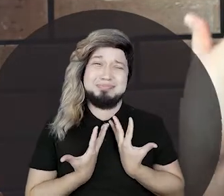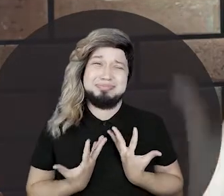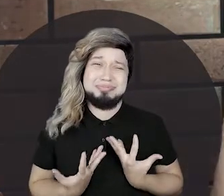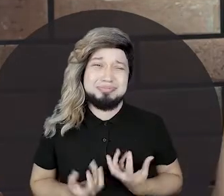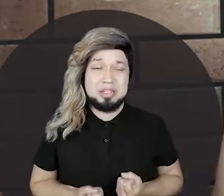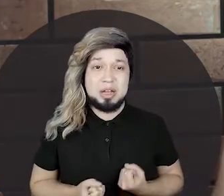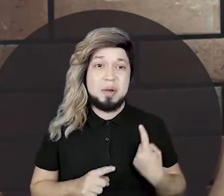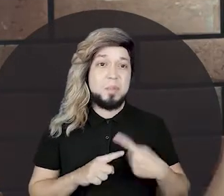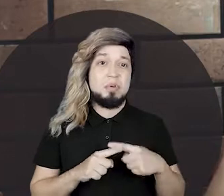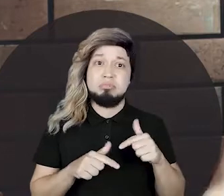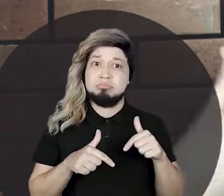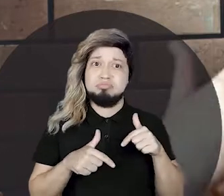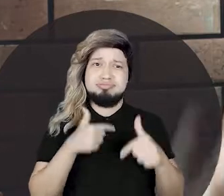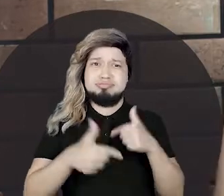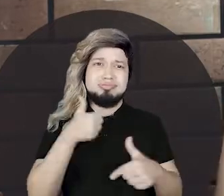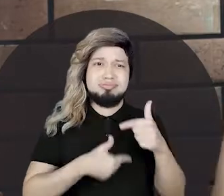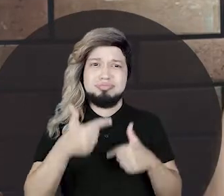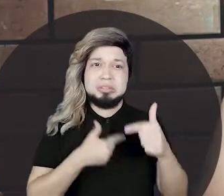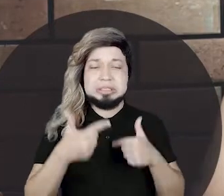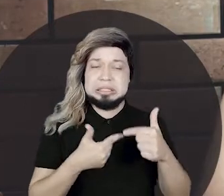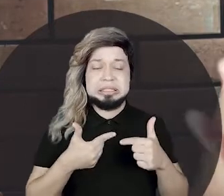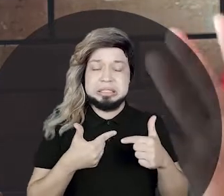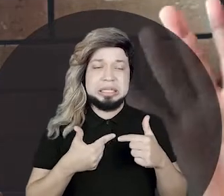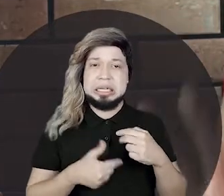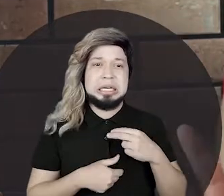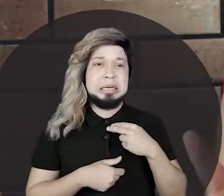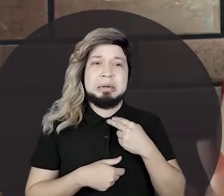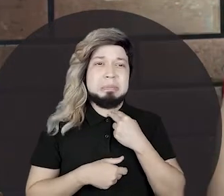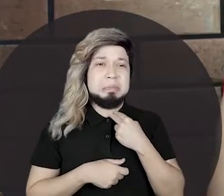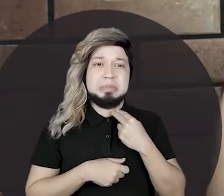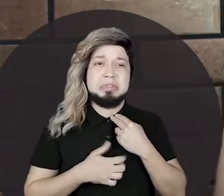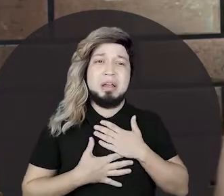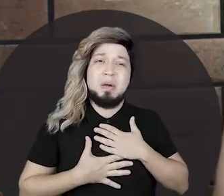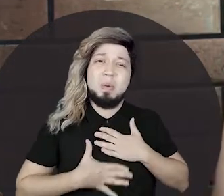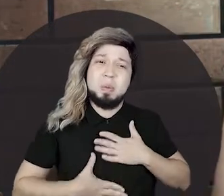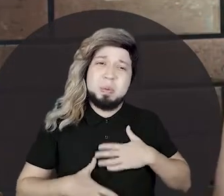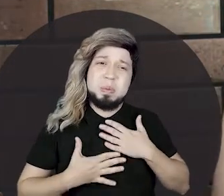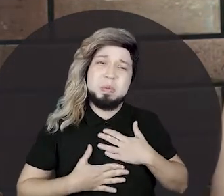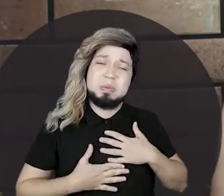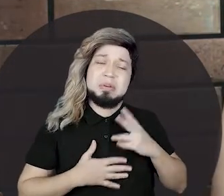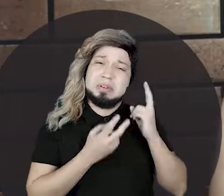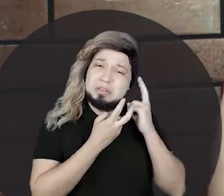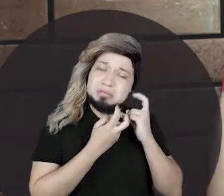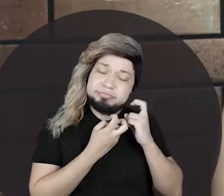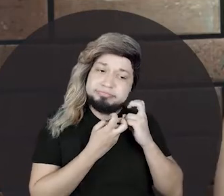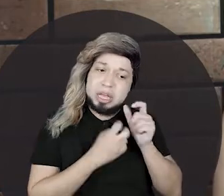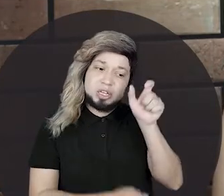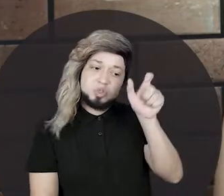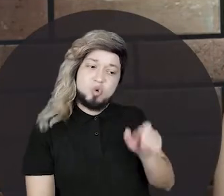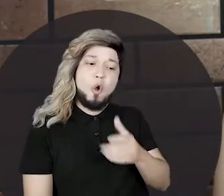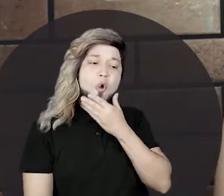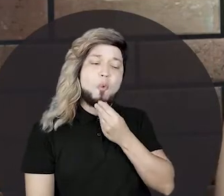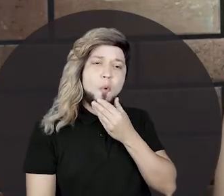fadigado, porque só ficava trabalhando e não tinha como descansar. Existia um índio guerreiro que